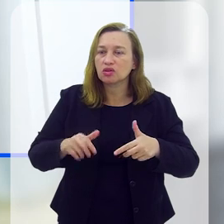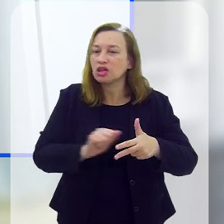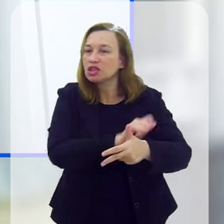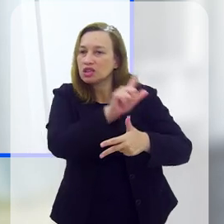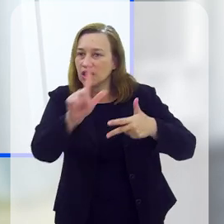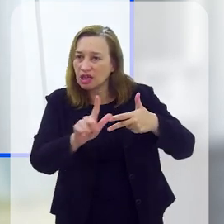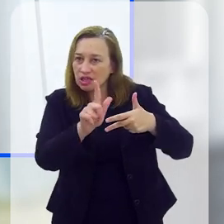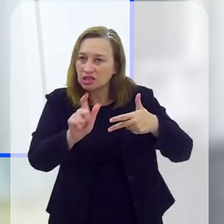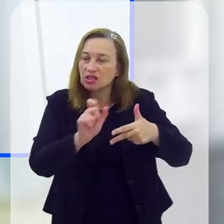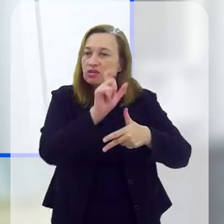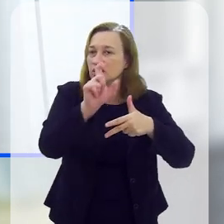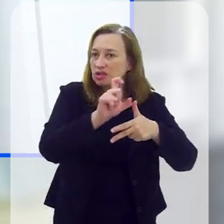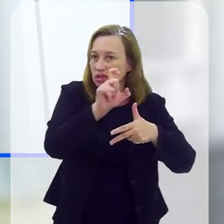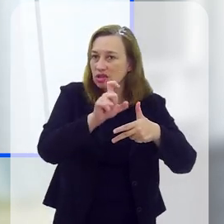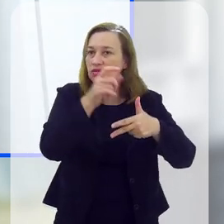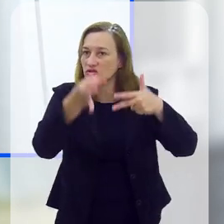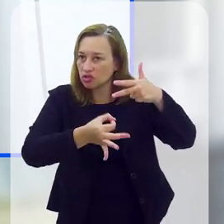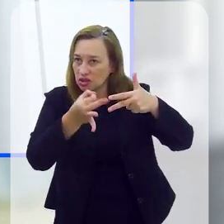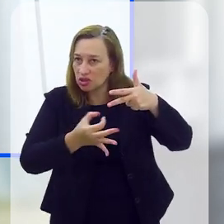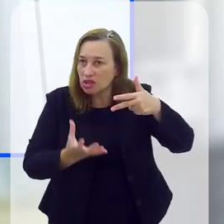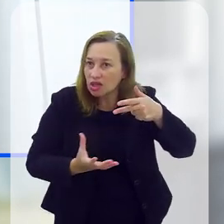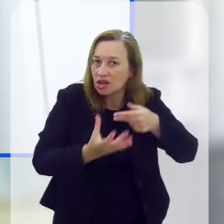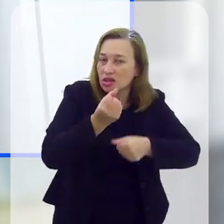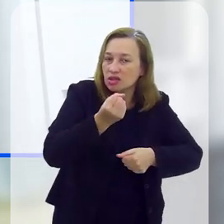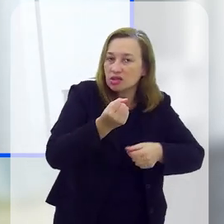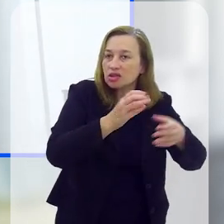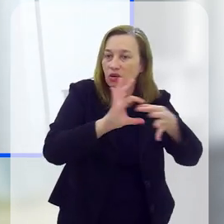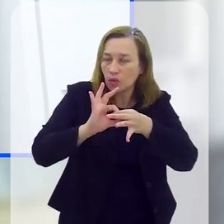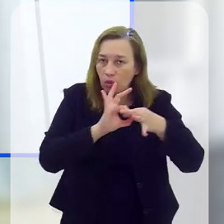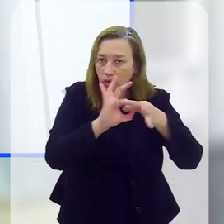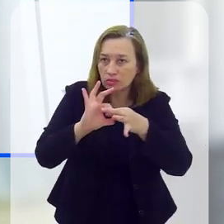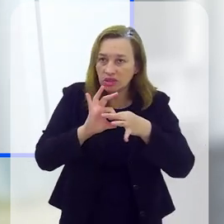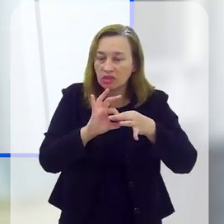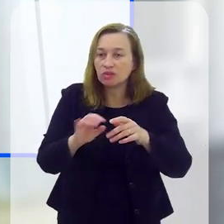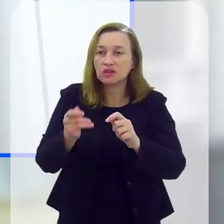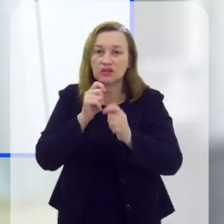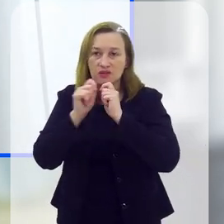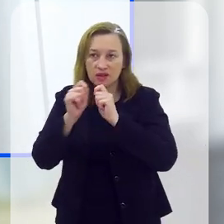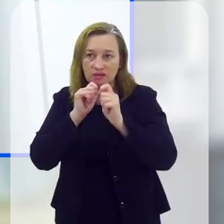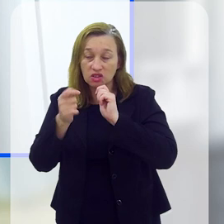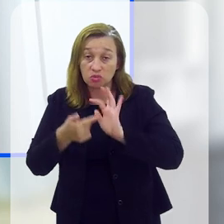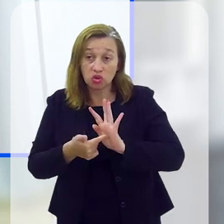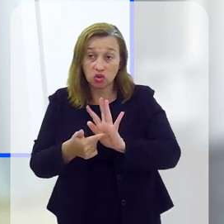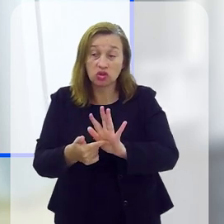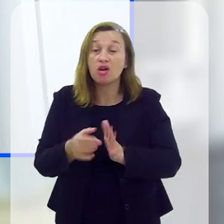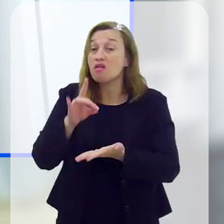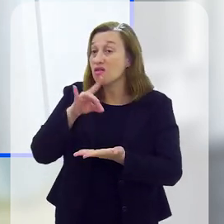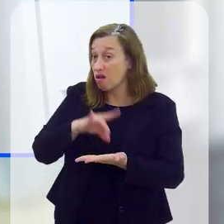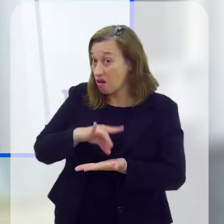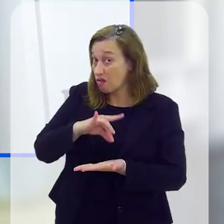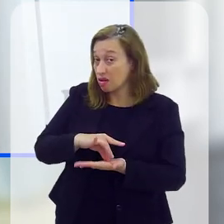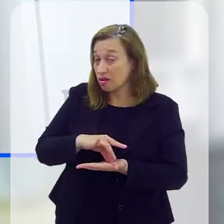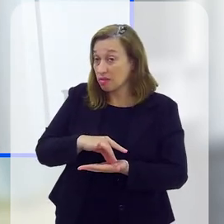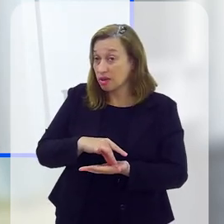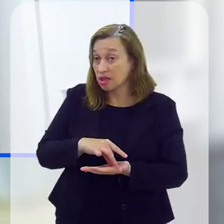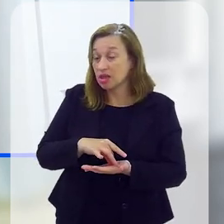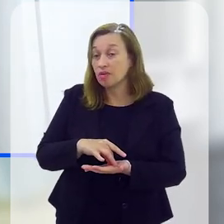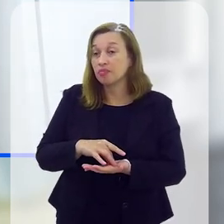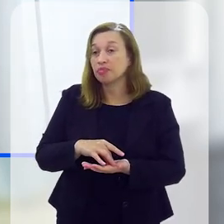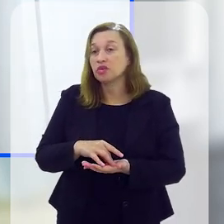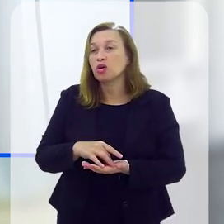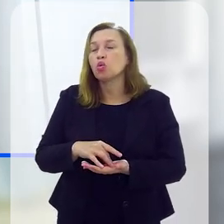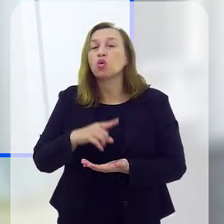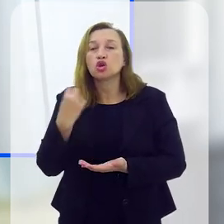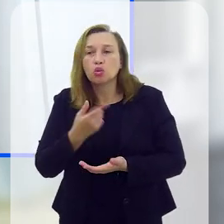de ações entre o Legislativo, Executivo e o Judiciário, que foi mostrada aqui nessa entrevista, é